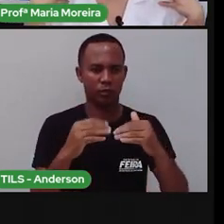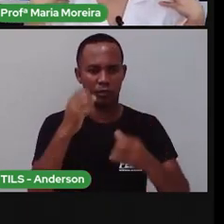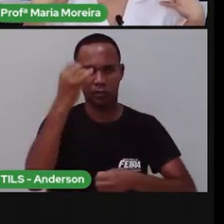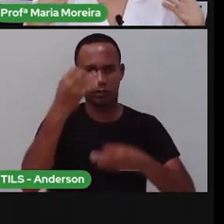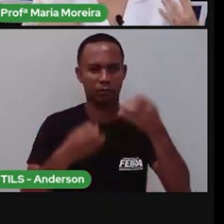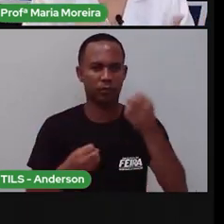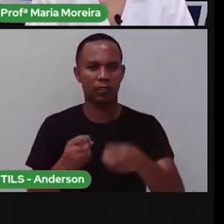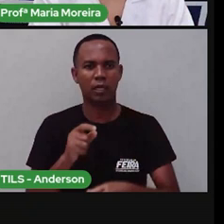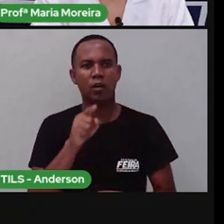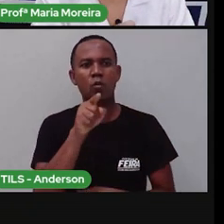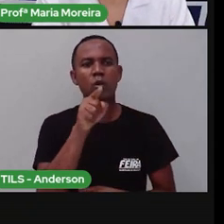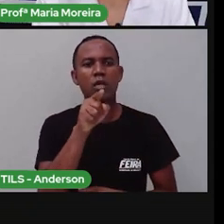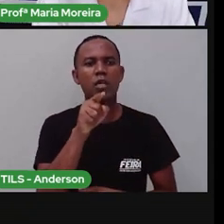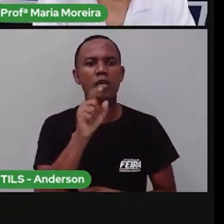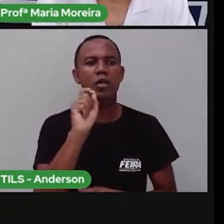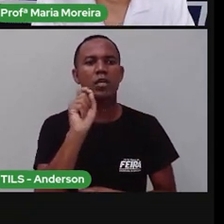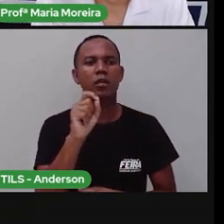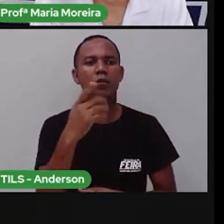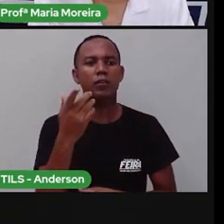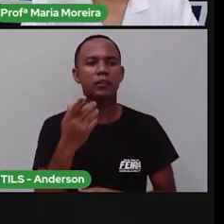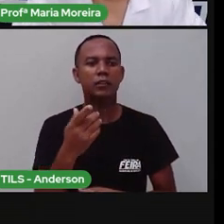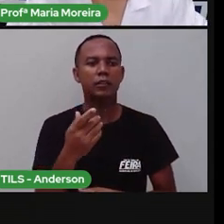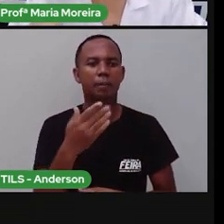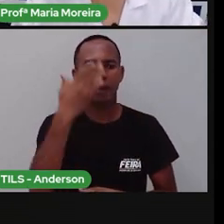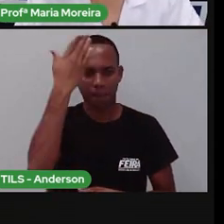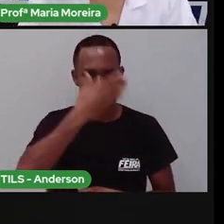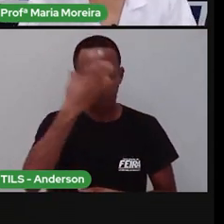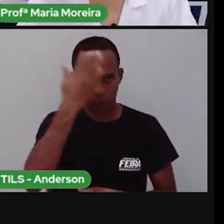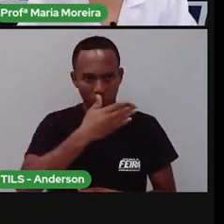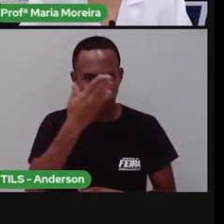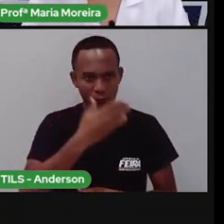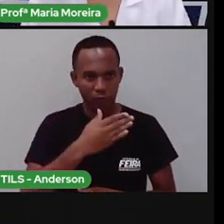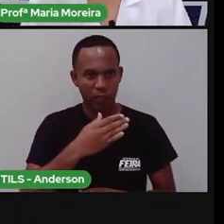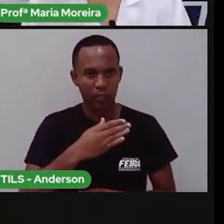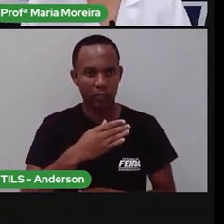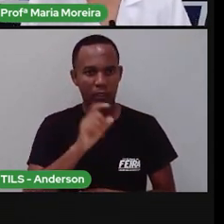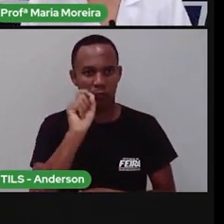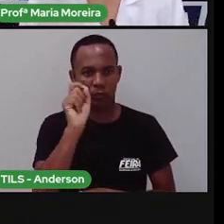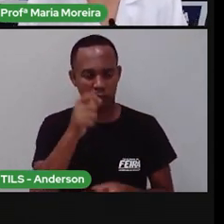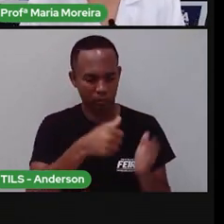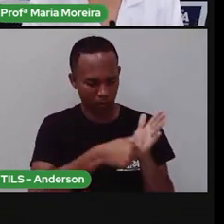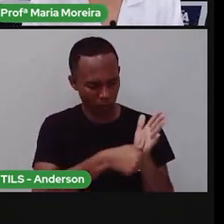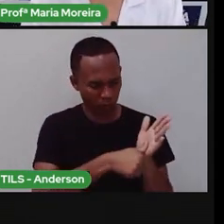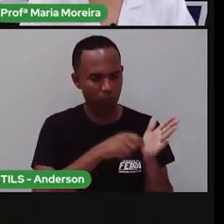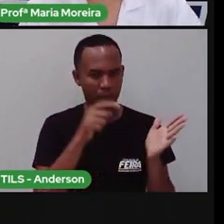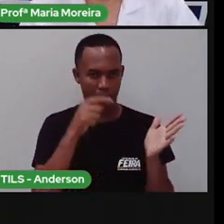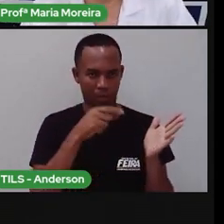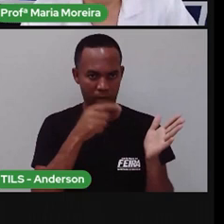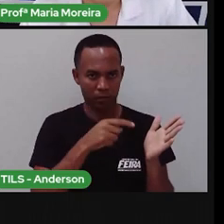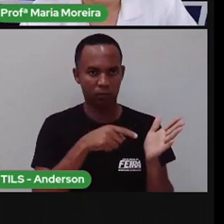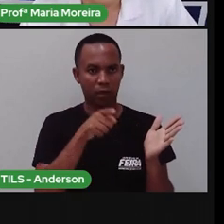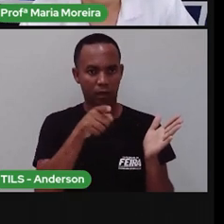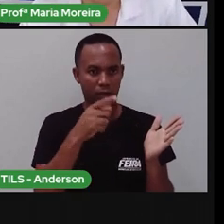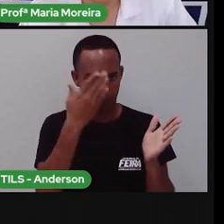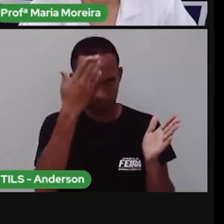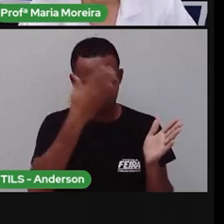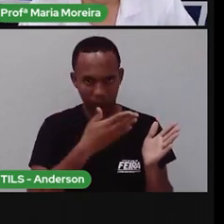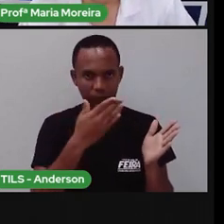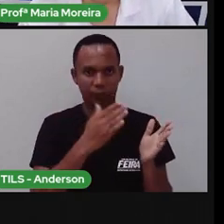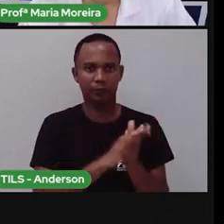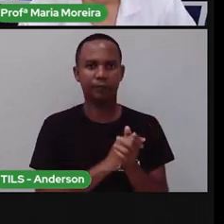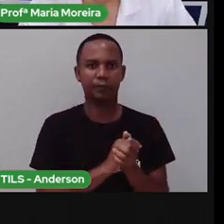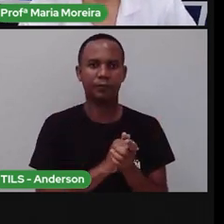Né? Mas o documento comprova para outras pessoas que eu sou Maria, que Anderson é Anderson. Certo?